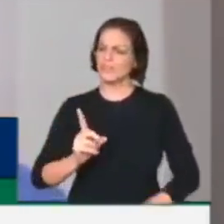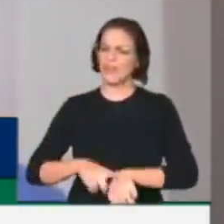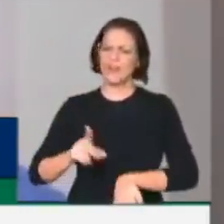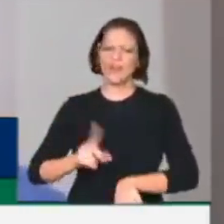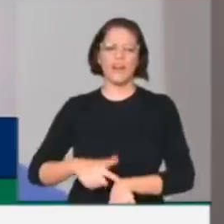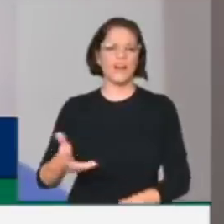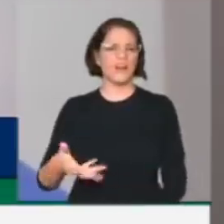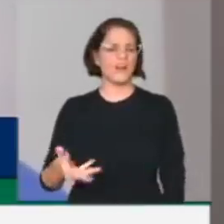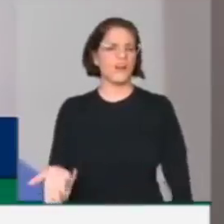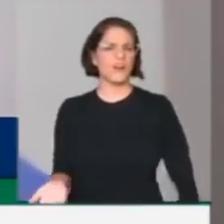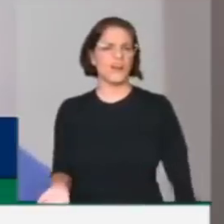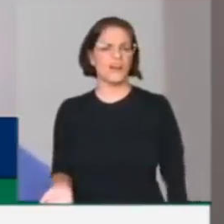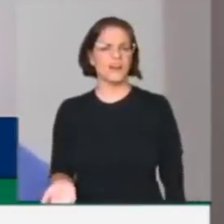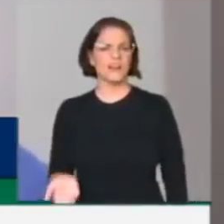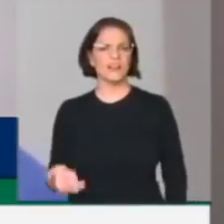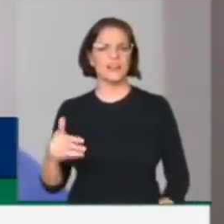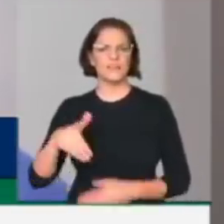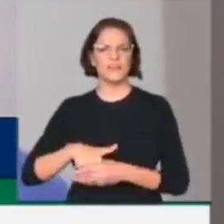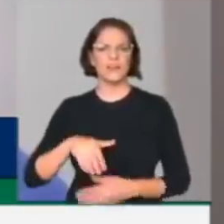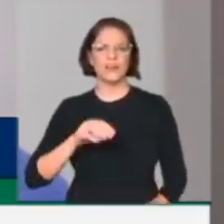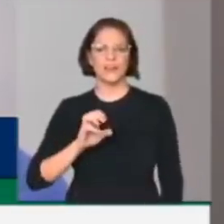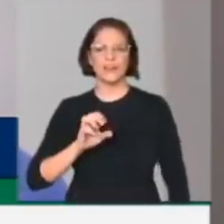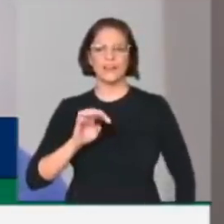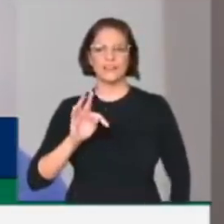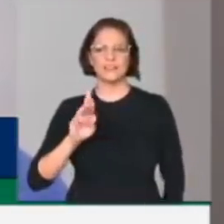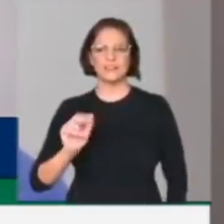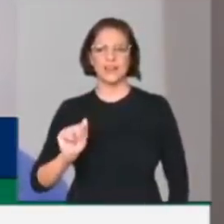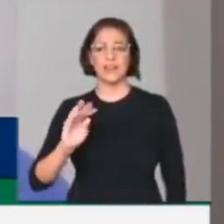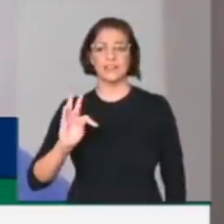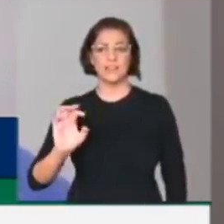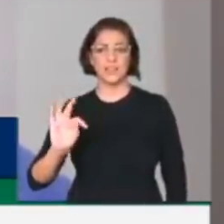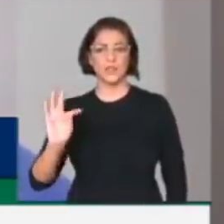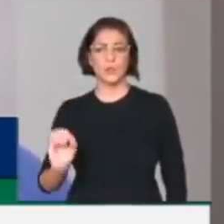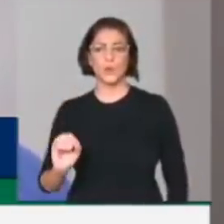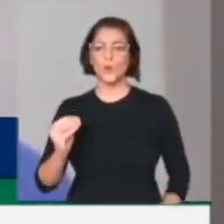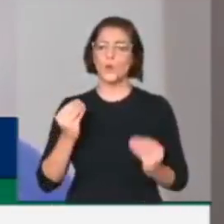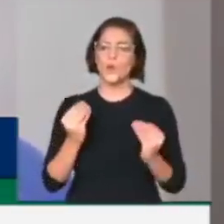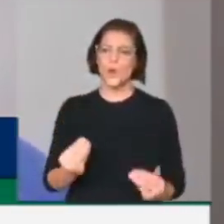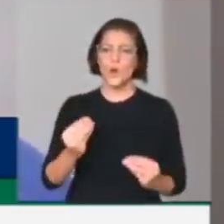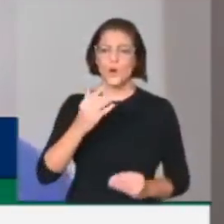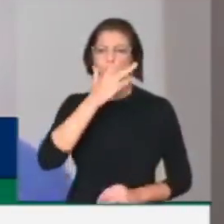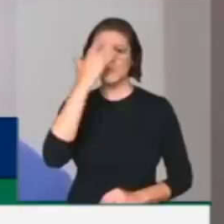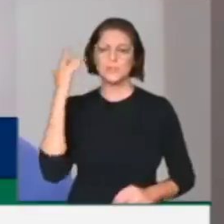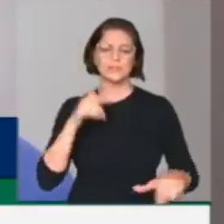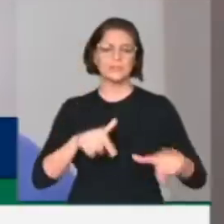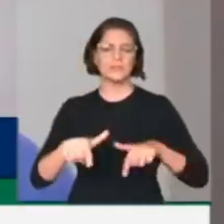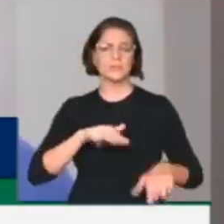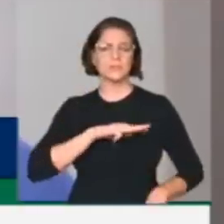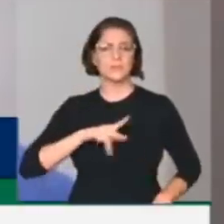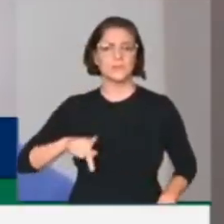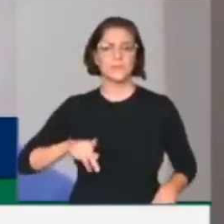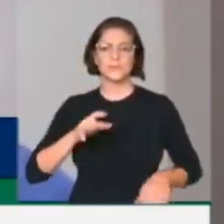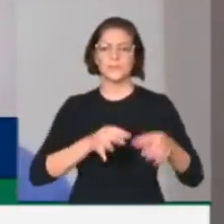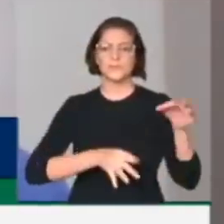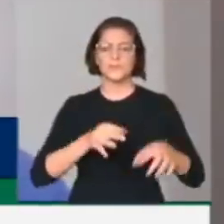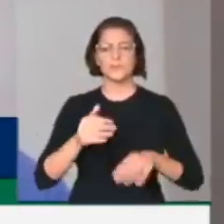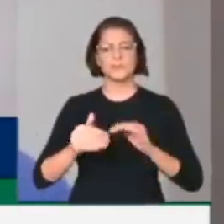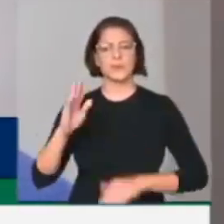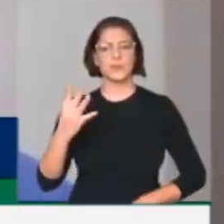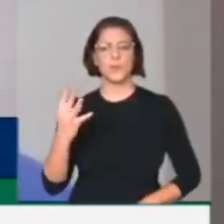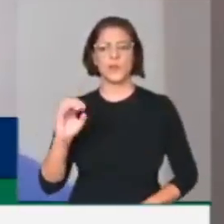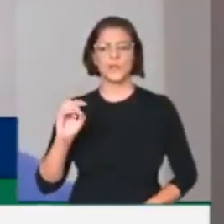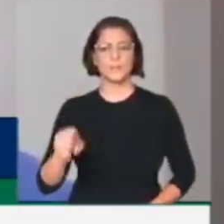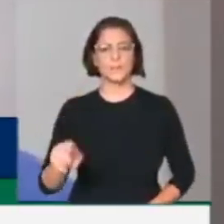sobre o estateto. É inadmissível o membro do Judiciário do Ministério Público recebendo mais de R$ 40 mil no momento de crise.